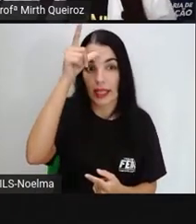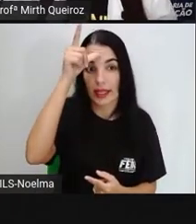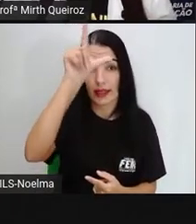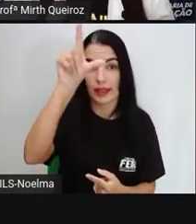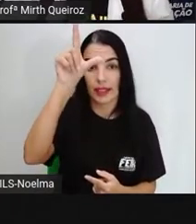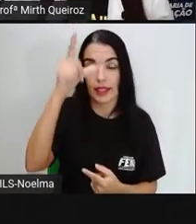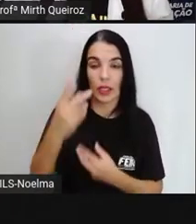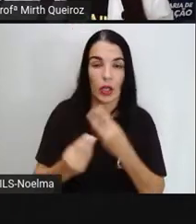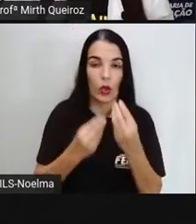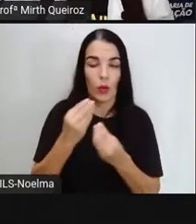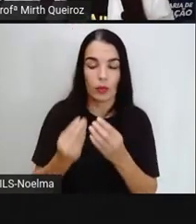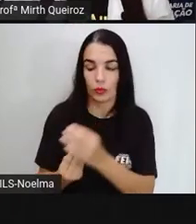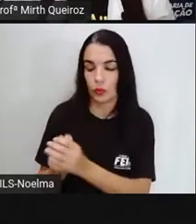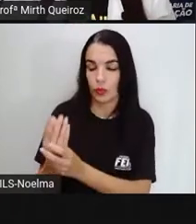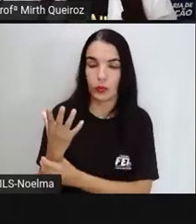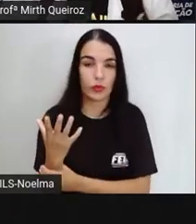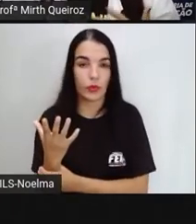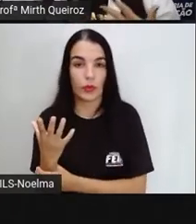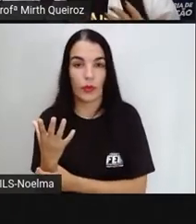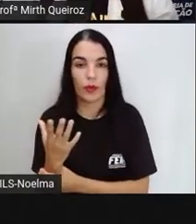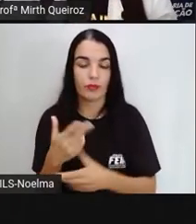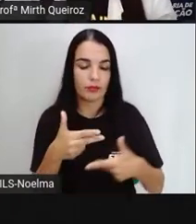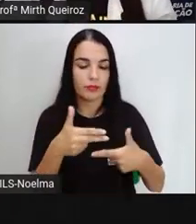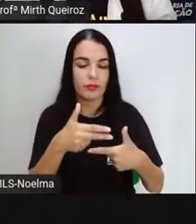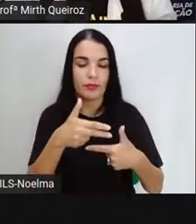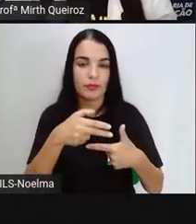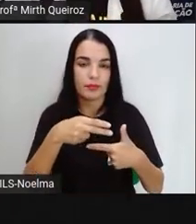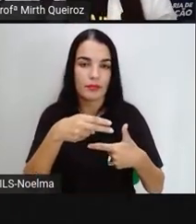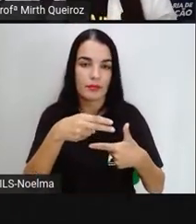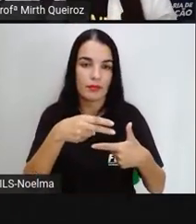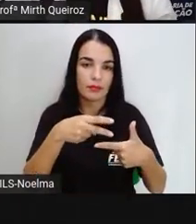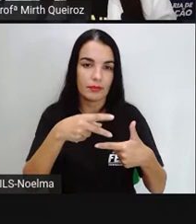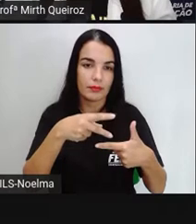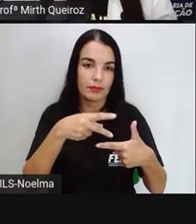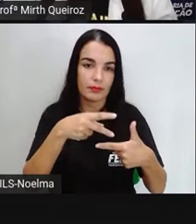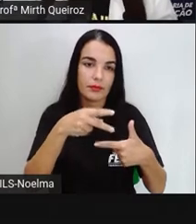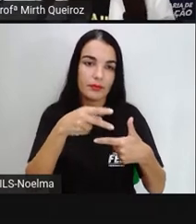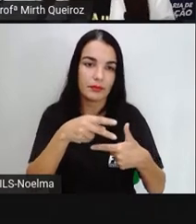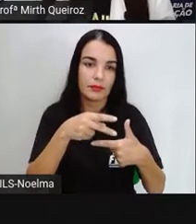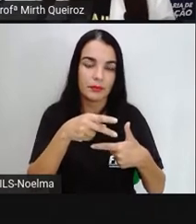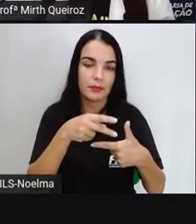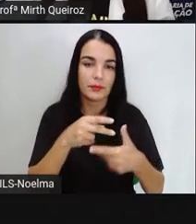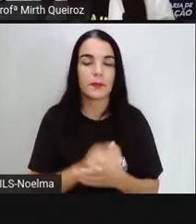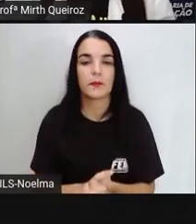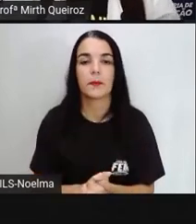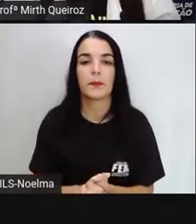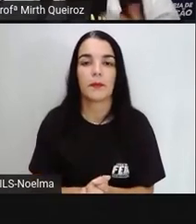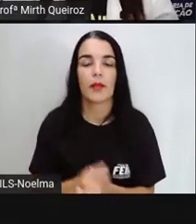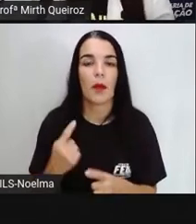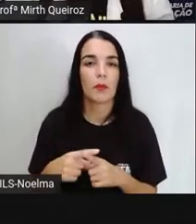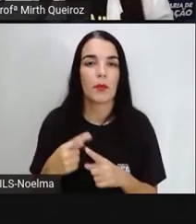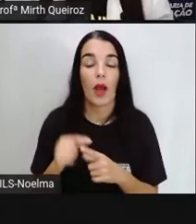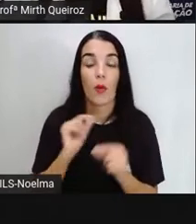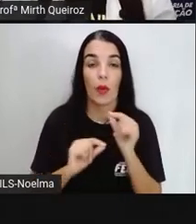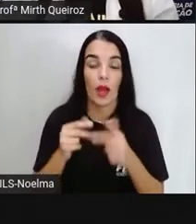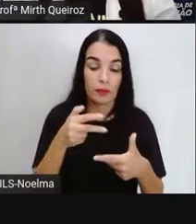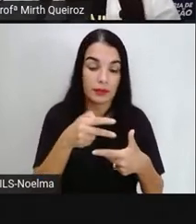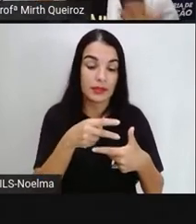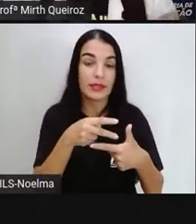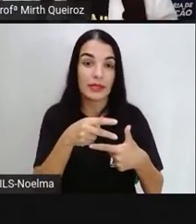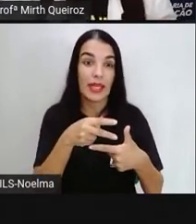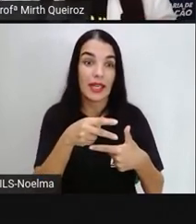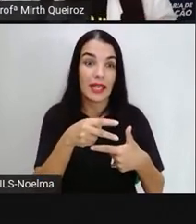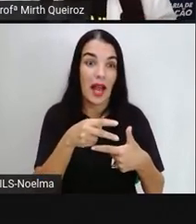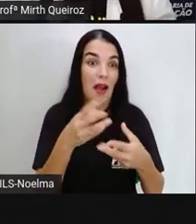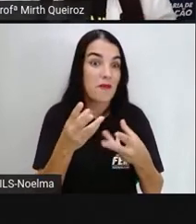sobre como foi que surgiram essas peças do tangram, né? Esse jogo do tangram. Porque com o tangram, dá para